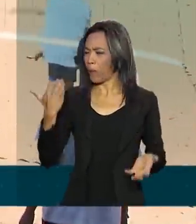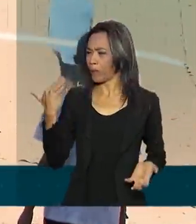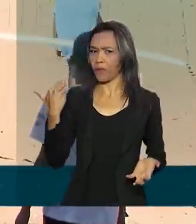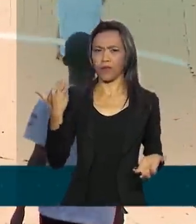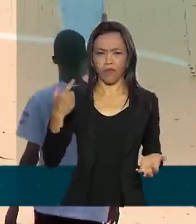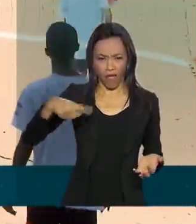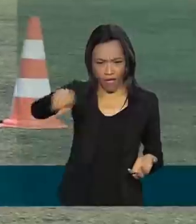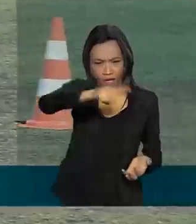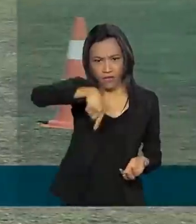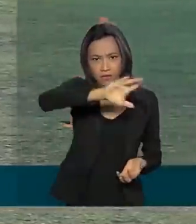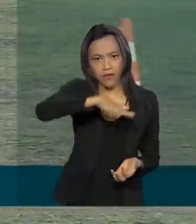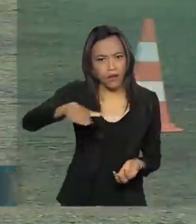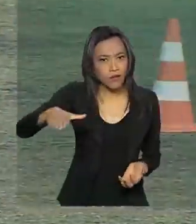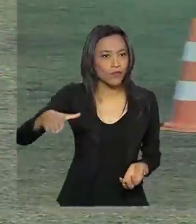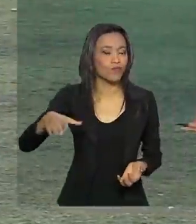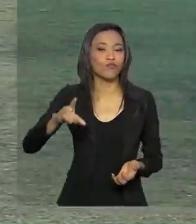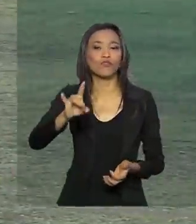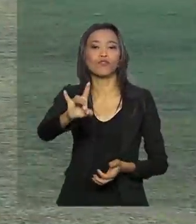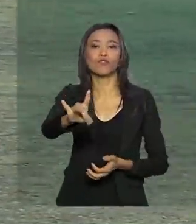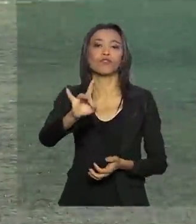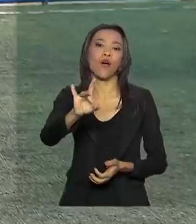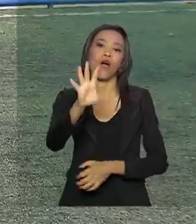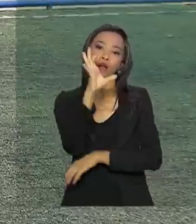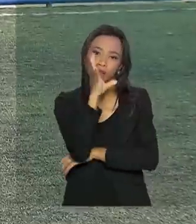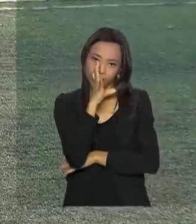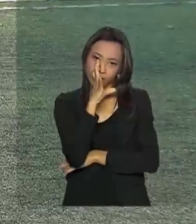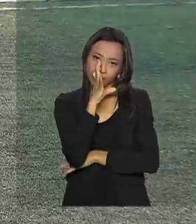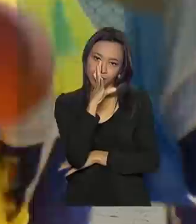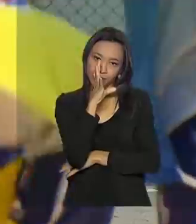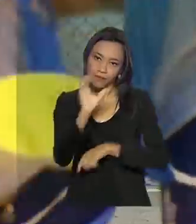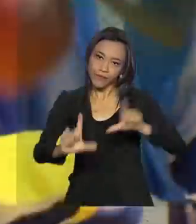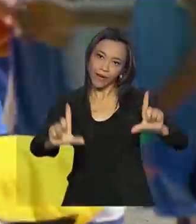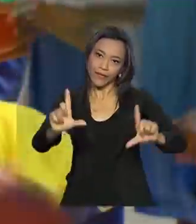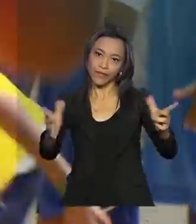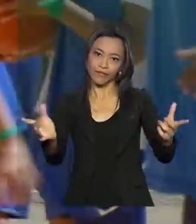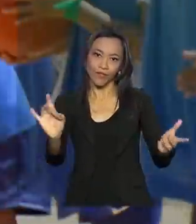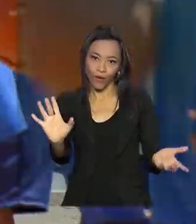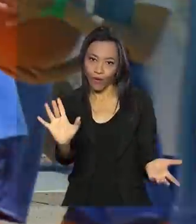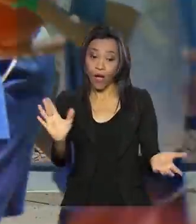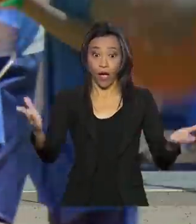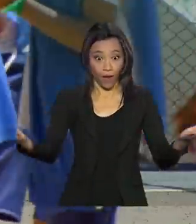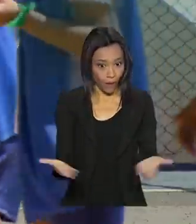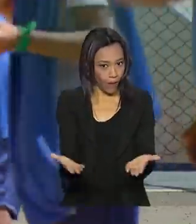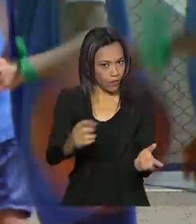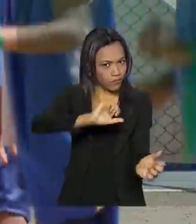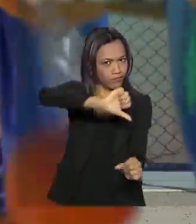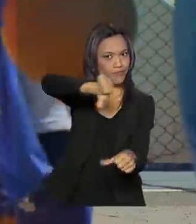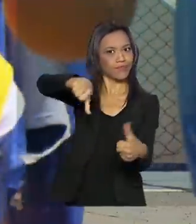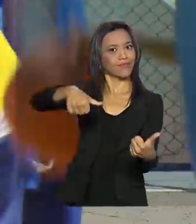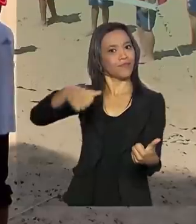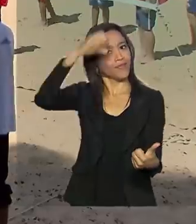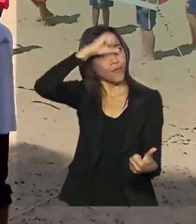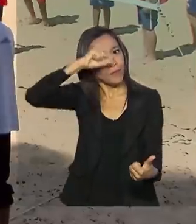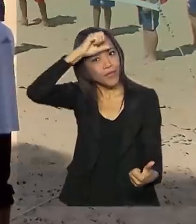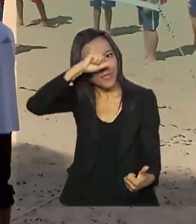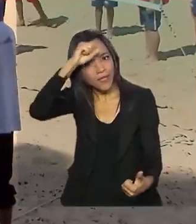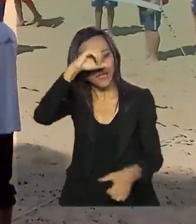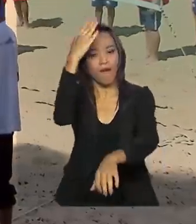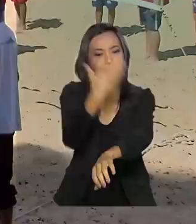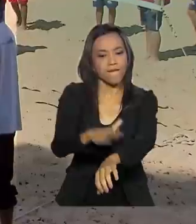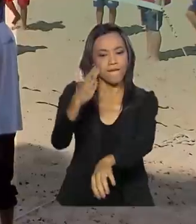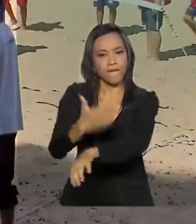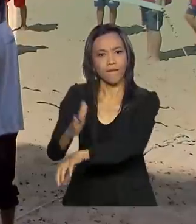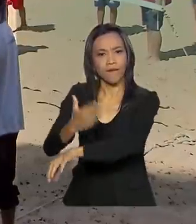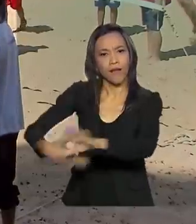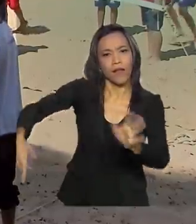atrás, essas crianças só assistiam esses jogos pela TV. Agora, aprendem a praticar o esporte. E fazem